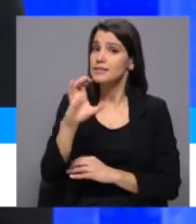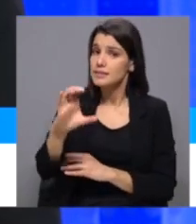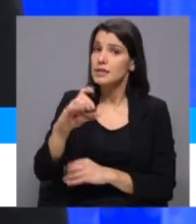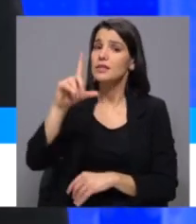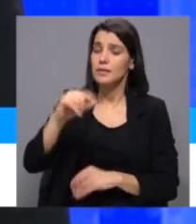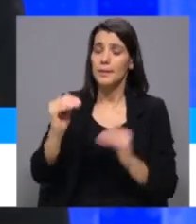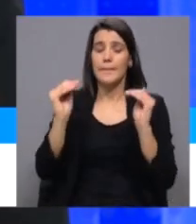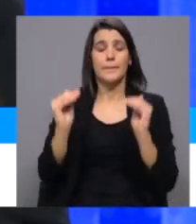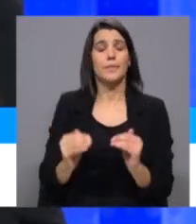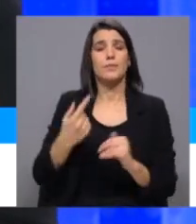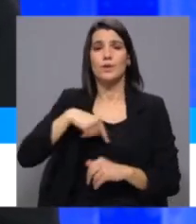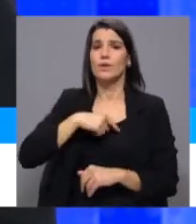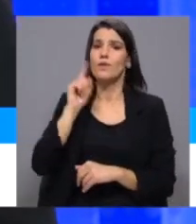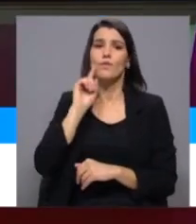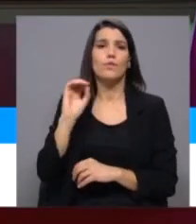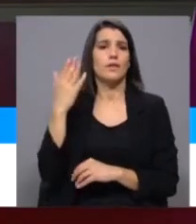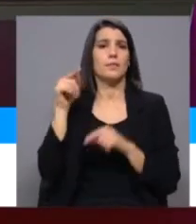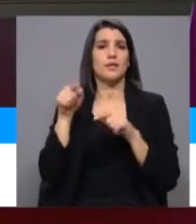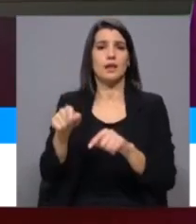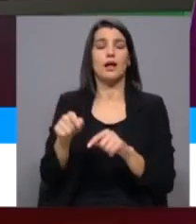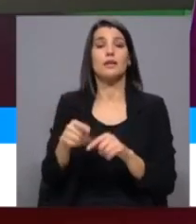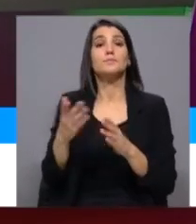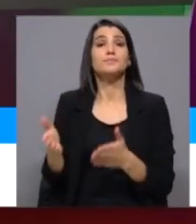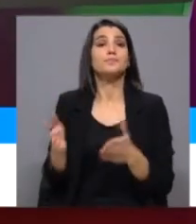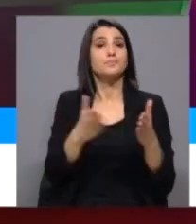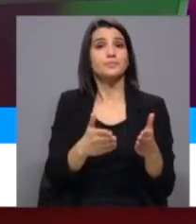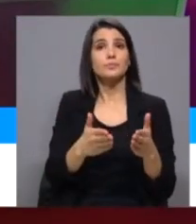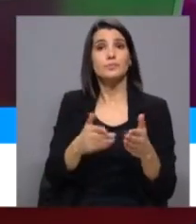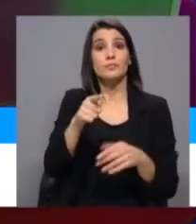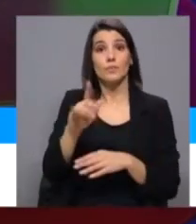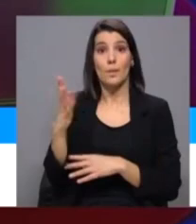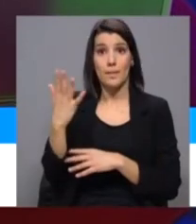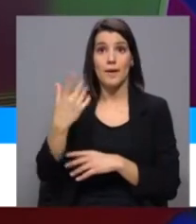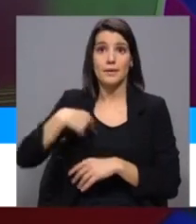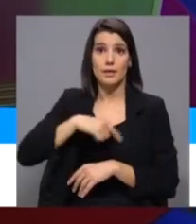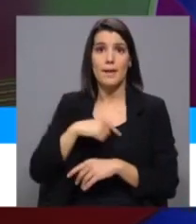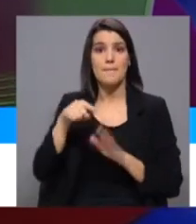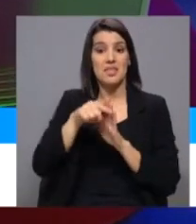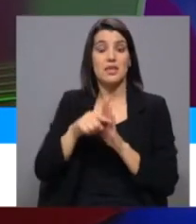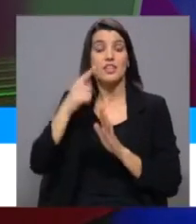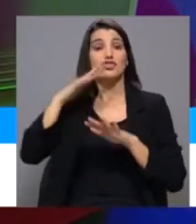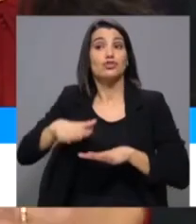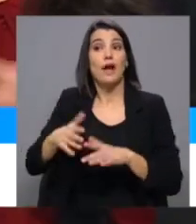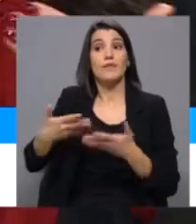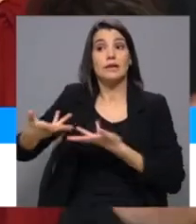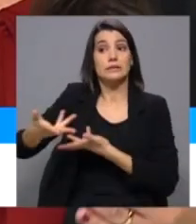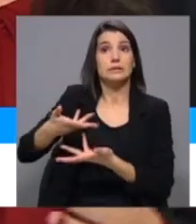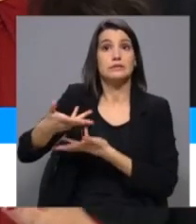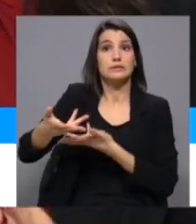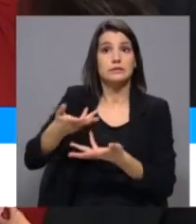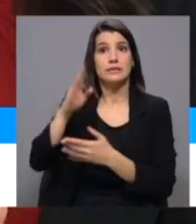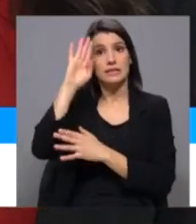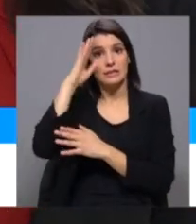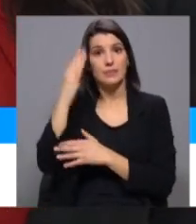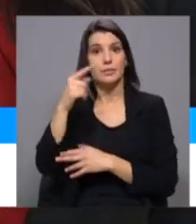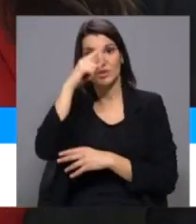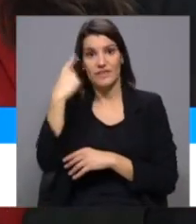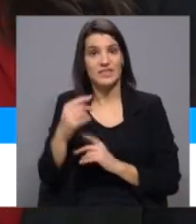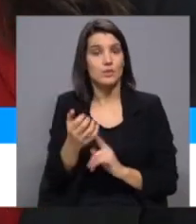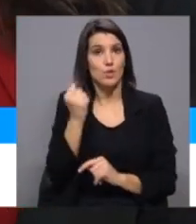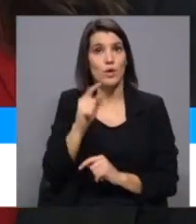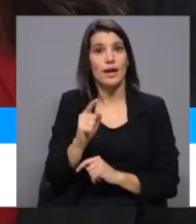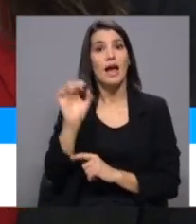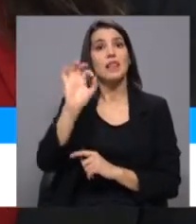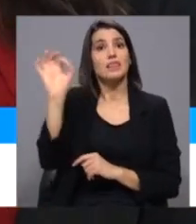nós isso era fundamental. Em contrapartida, para o PAN era uma medida que ainda estava em negociação e que sabemos que é difícil alcançar, é